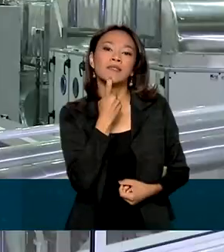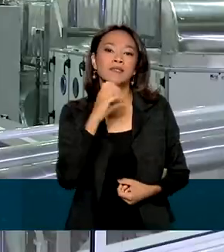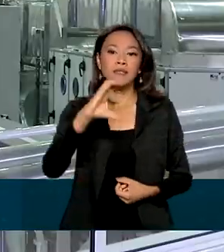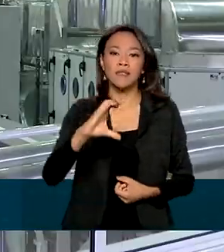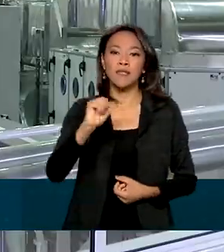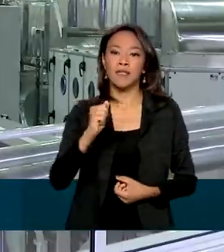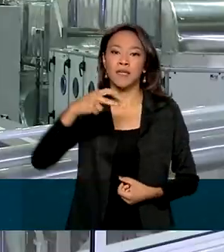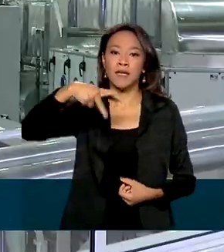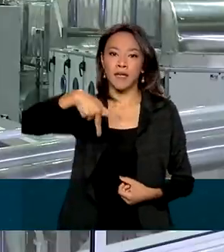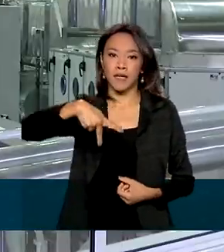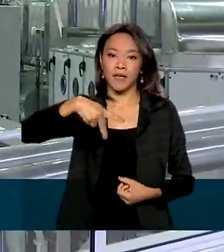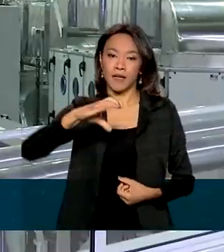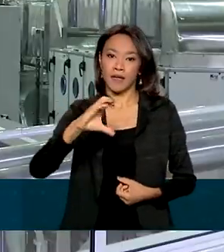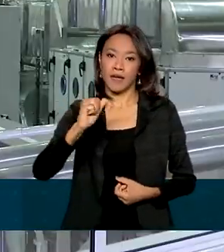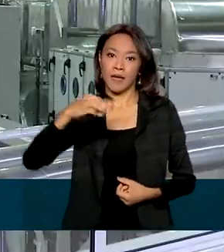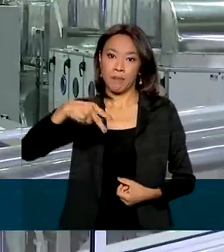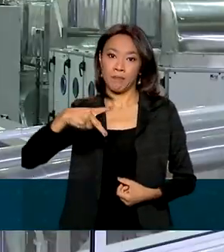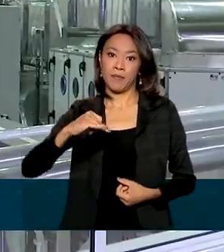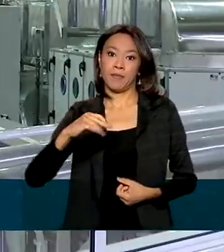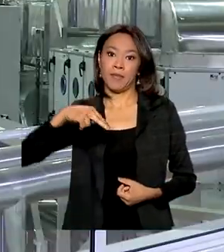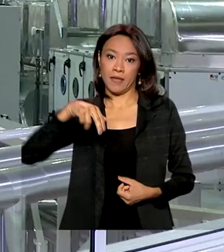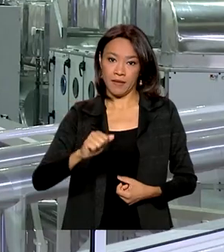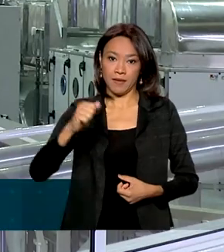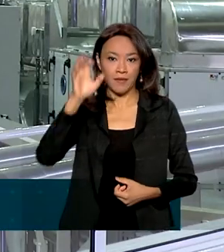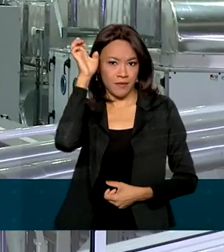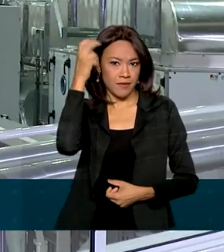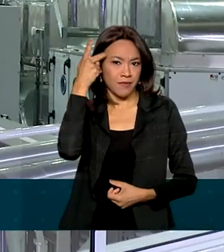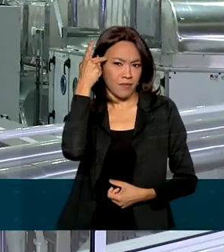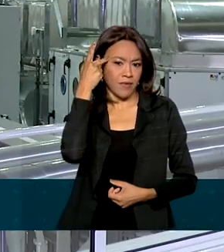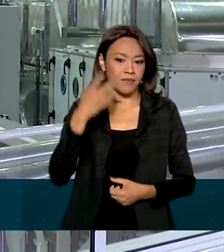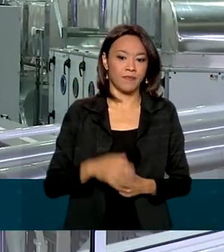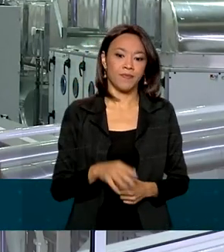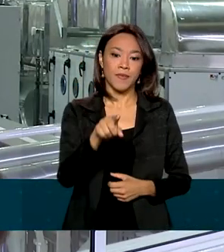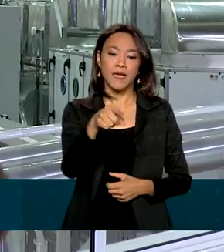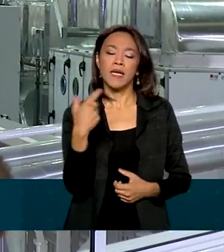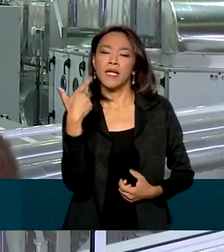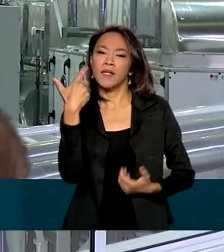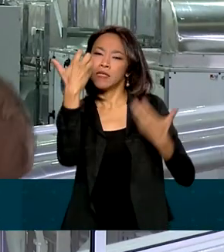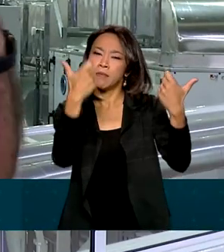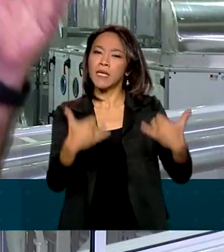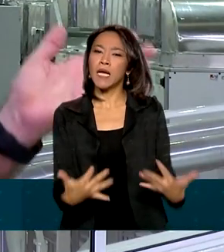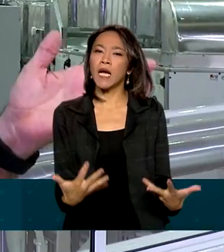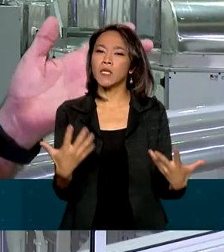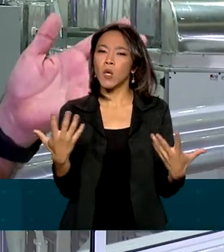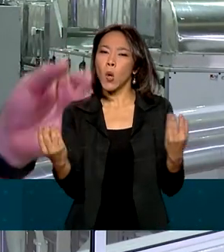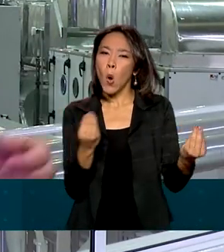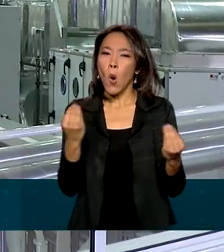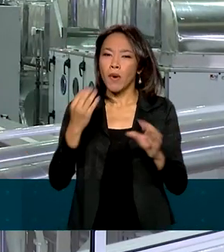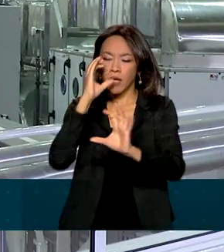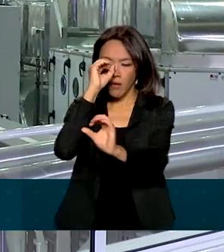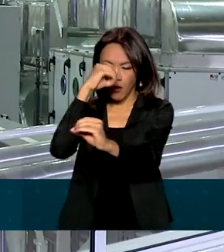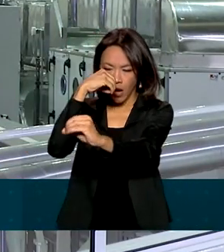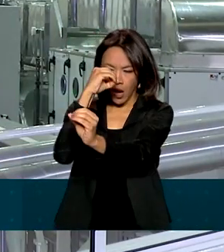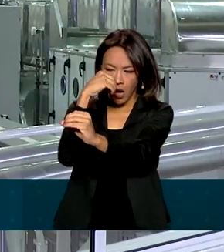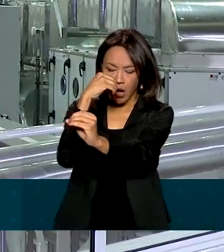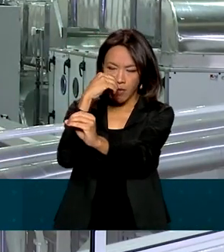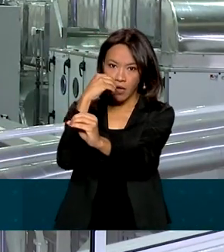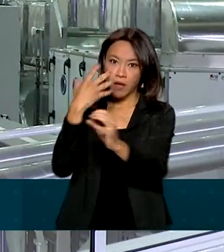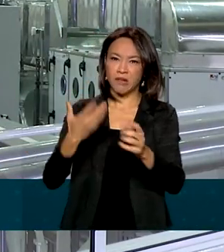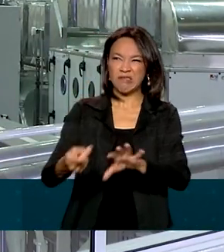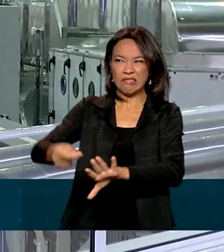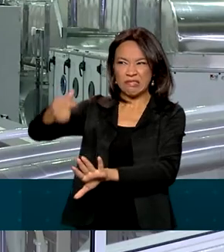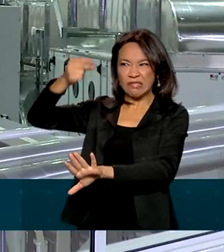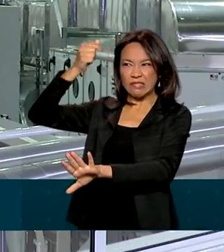Paulo. E o o Sirius permite é como se fosse, vamos dizer assim, compare uma câmera ultra rápida com uma câmera antiga. Então a gente consegue ter